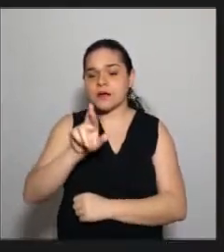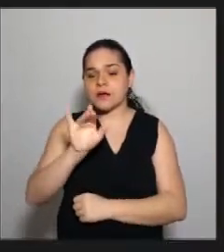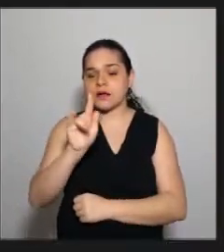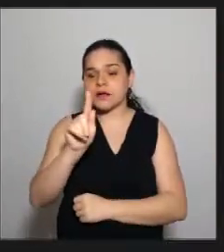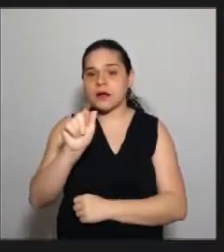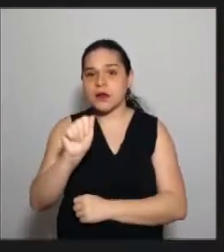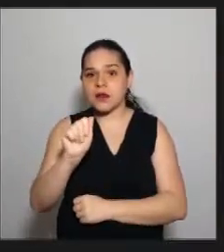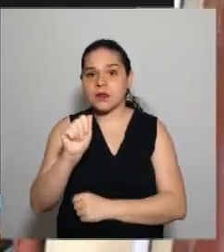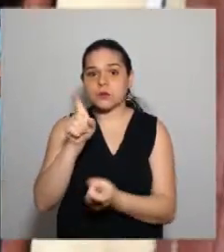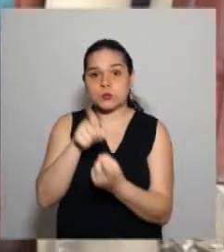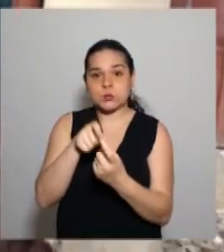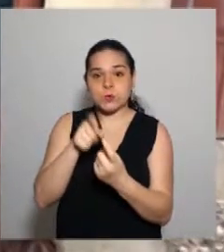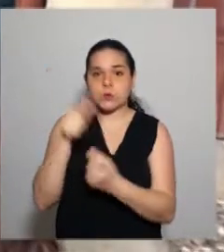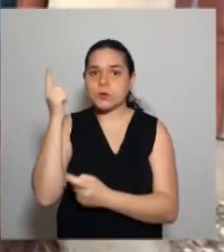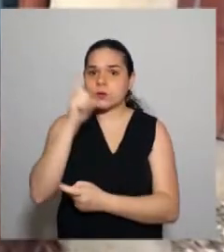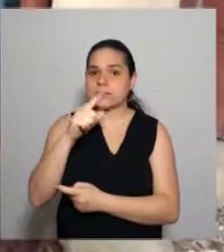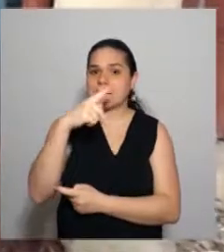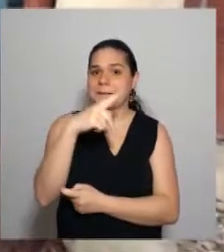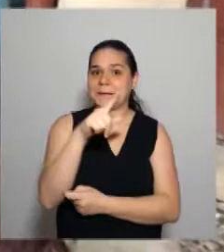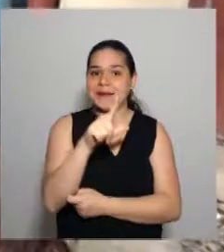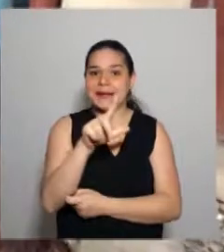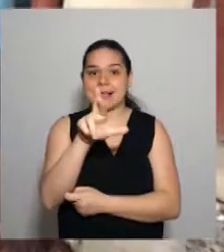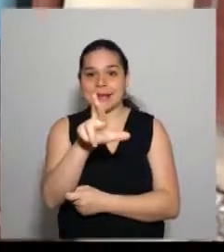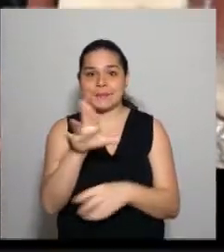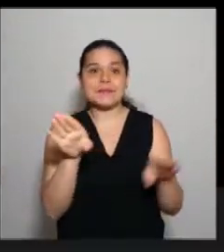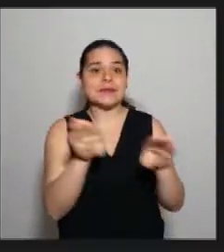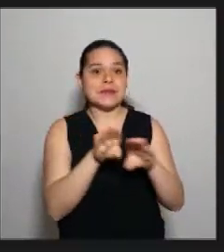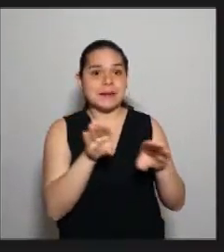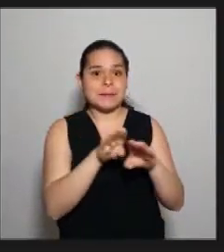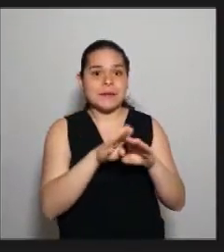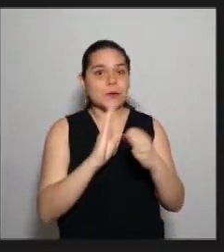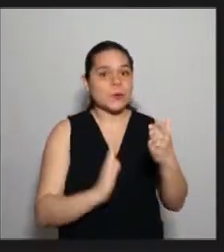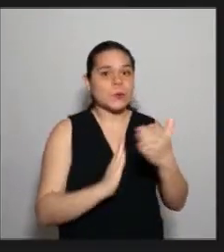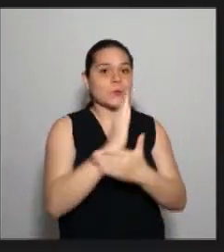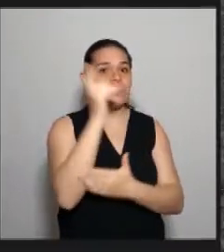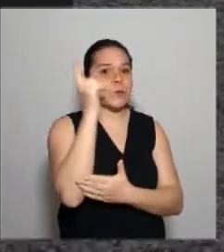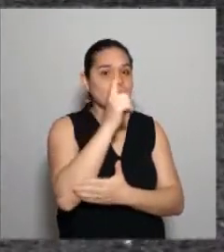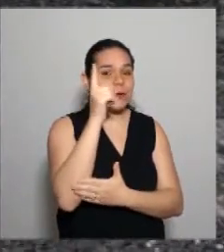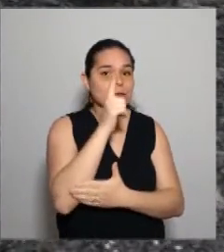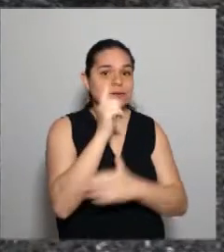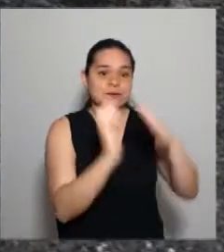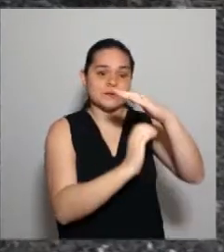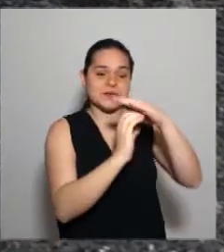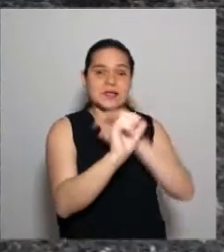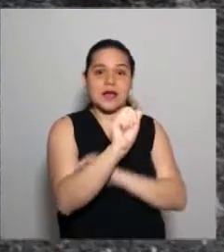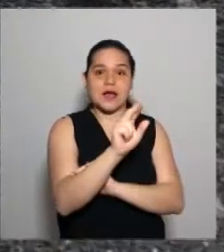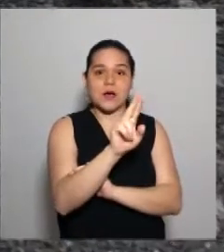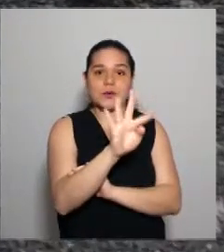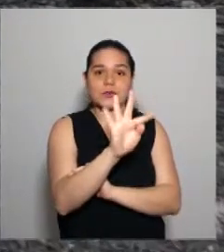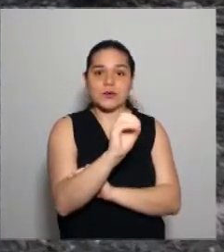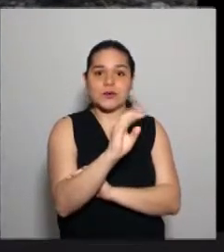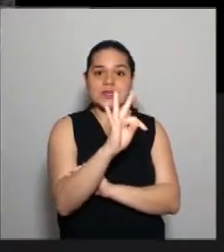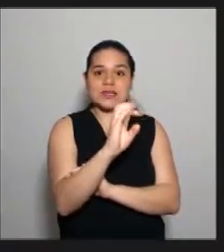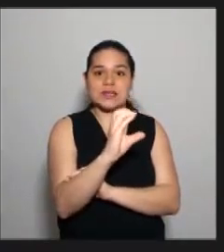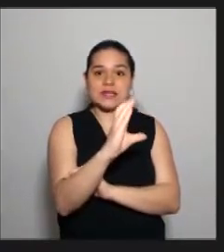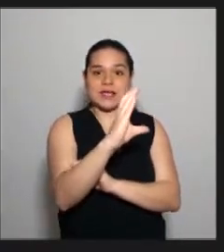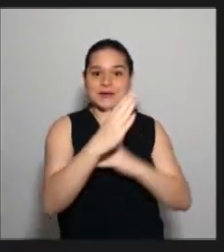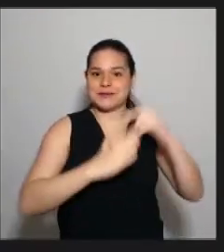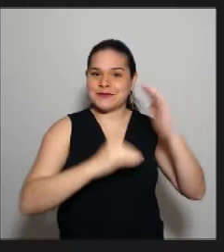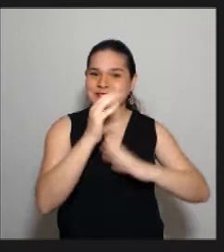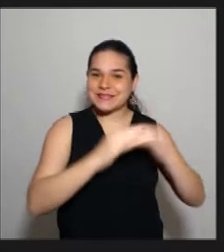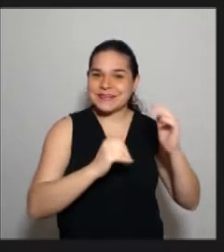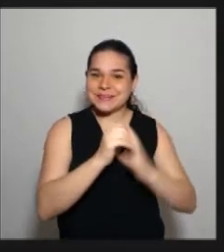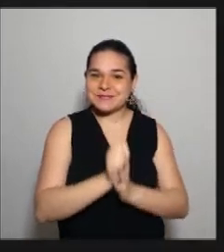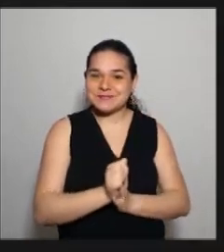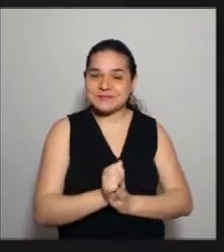PLR, benefício que também foi aprovado pelos trabalhadores da Fuji Autotec. E se liga aí! O SMC